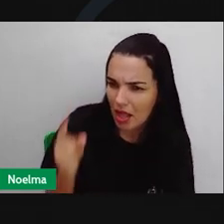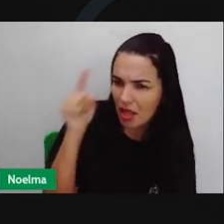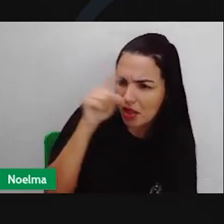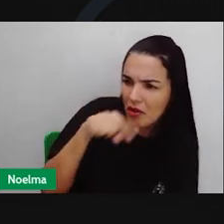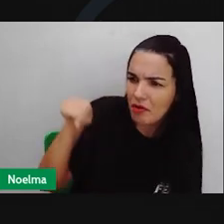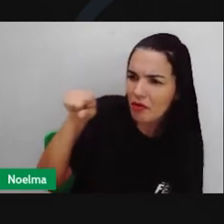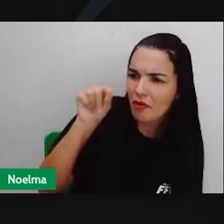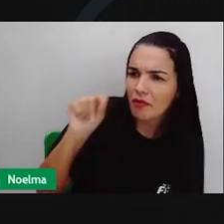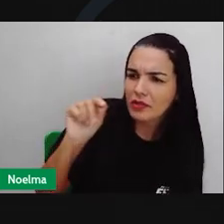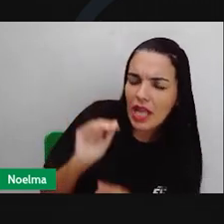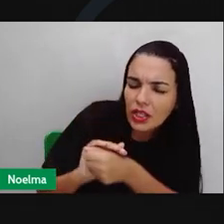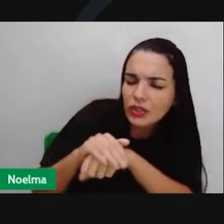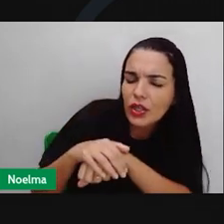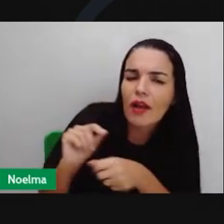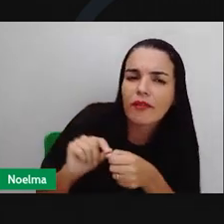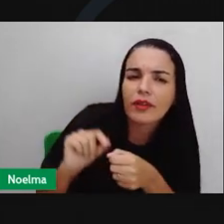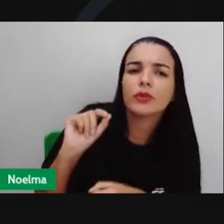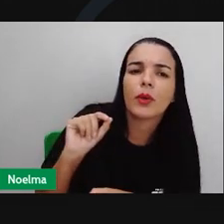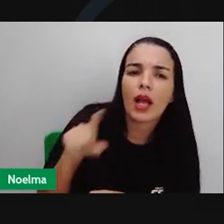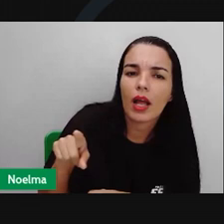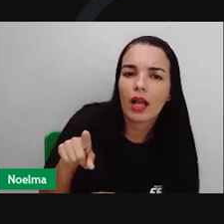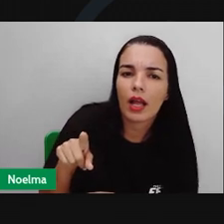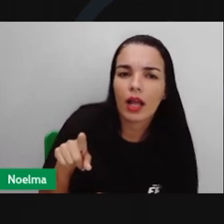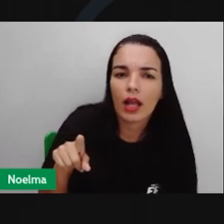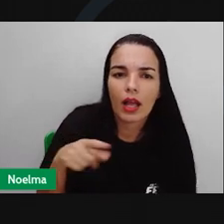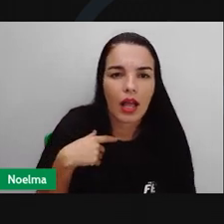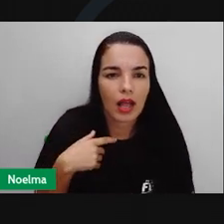faz de noite? O boi respondeu.